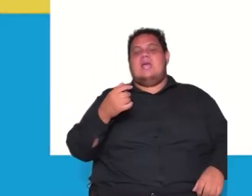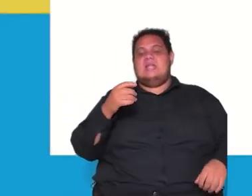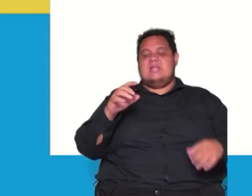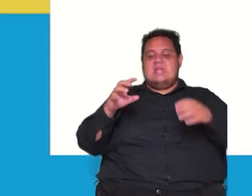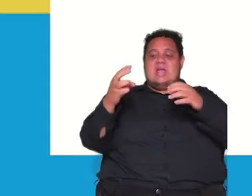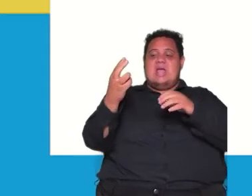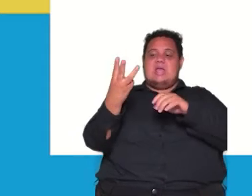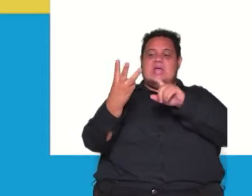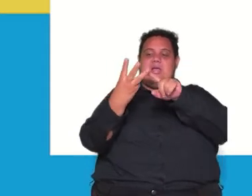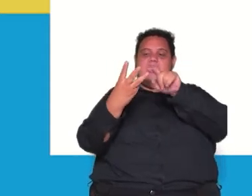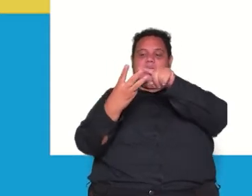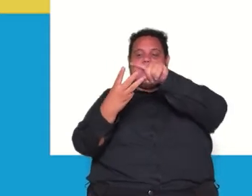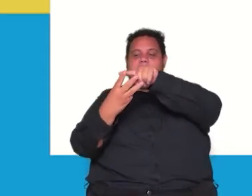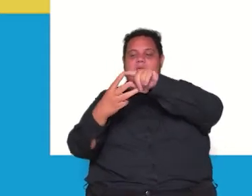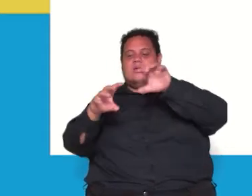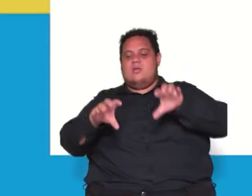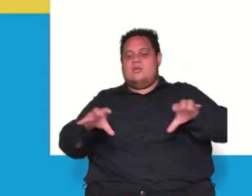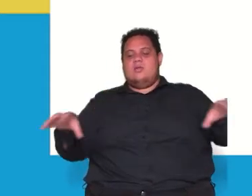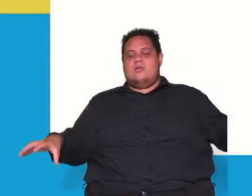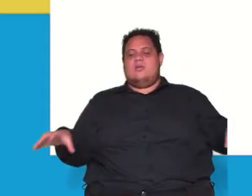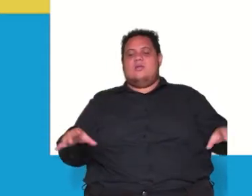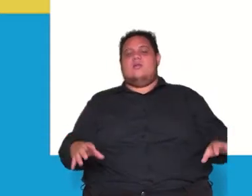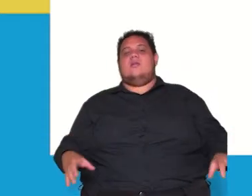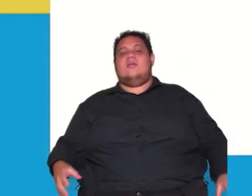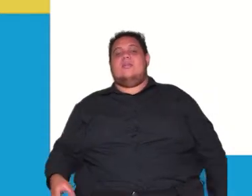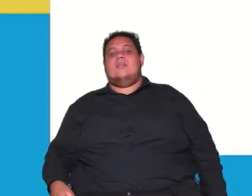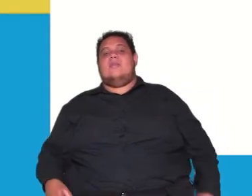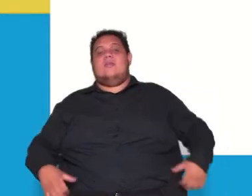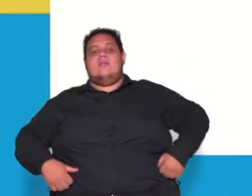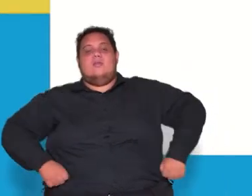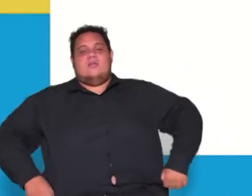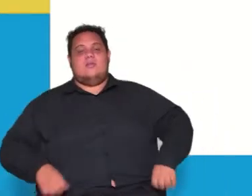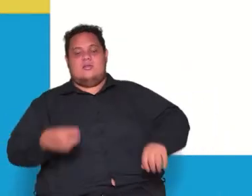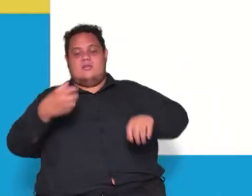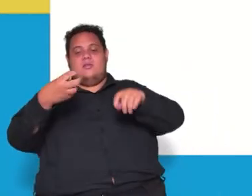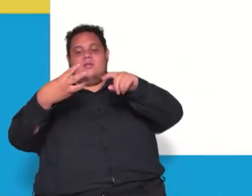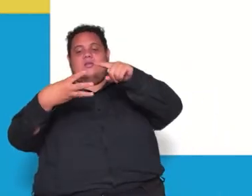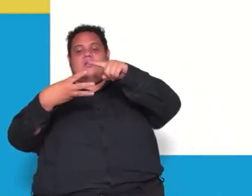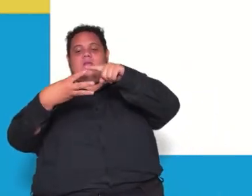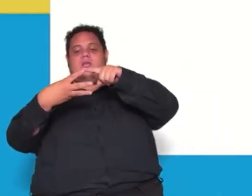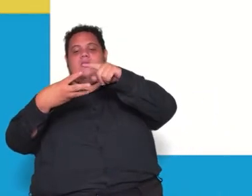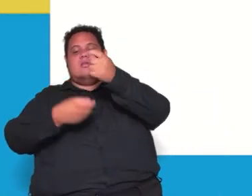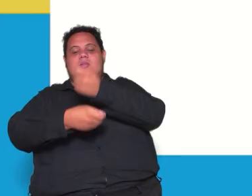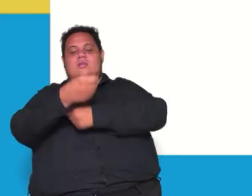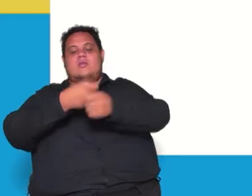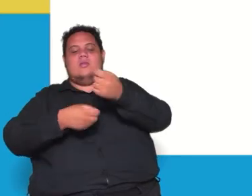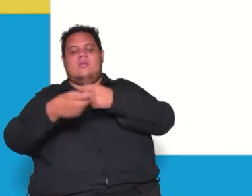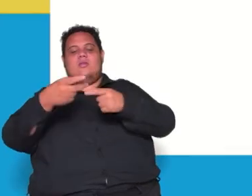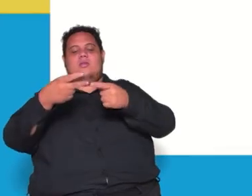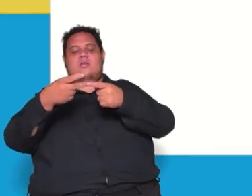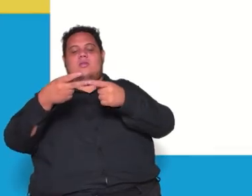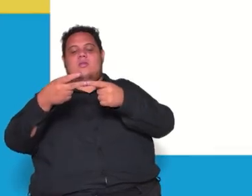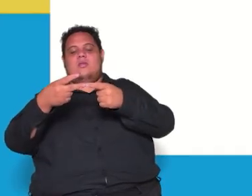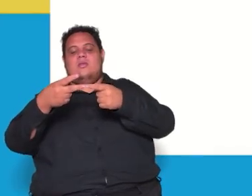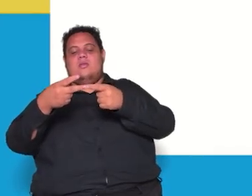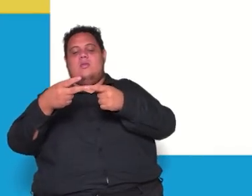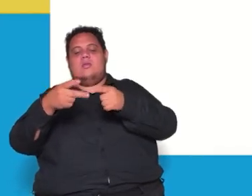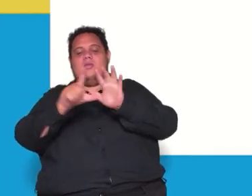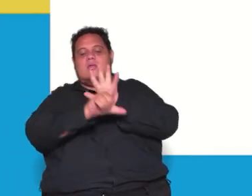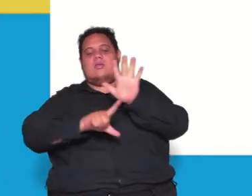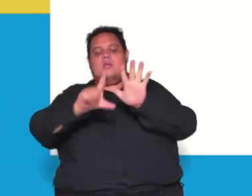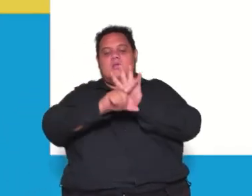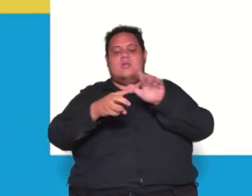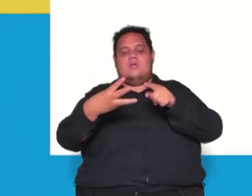poderes dividido em executivo legislativo e judiciário gente a maioria das